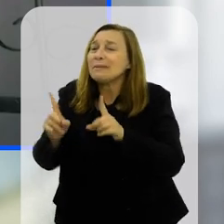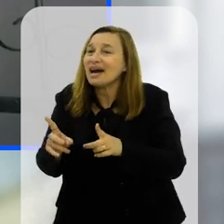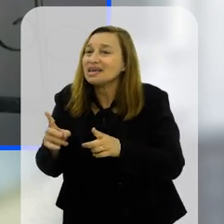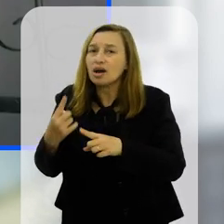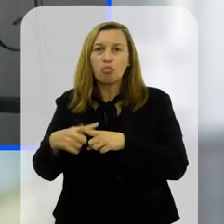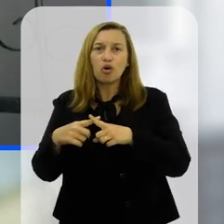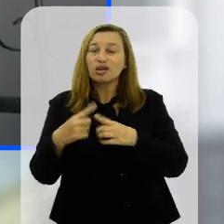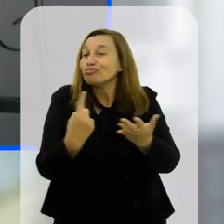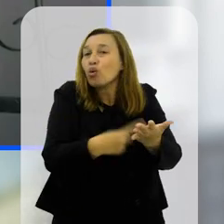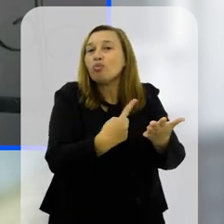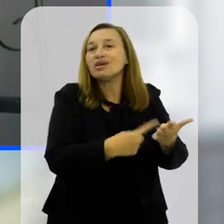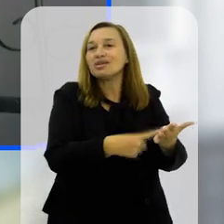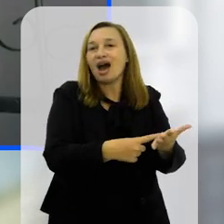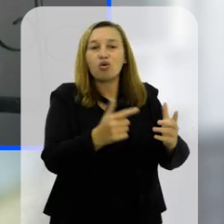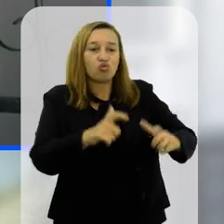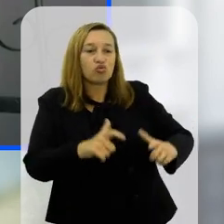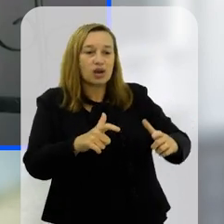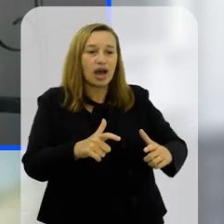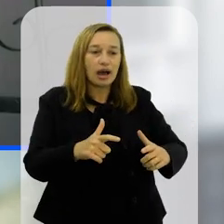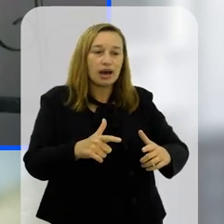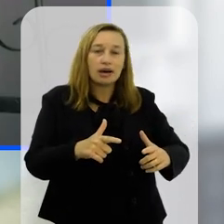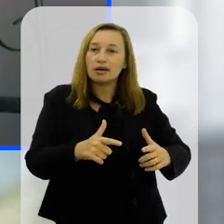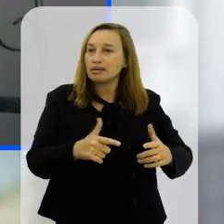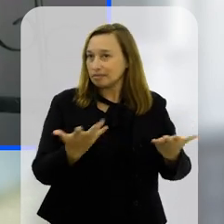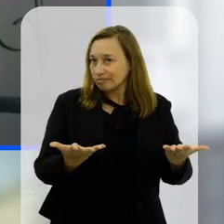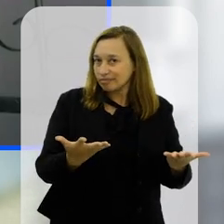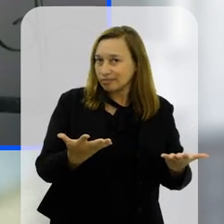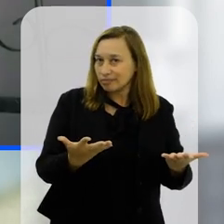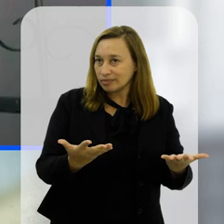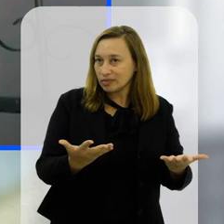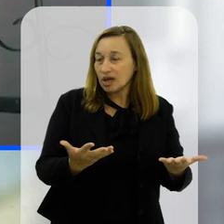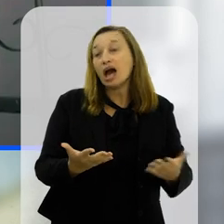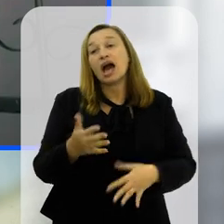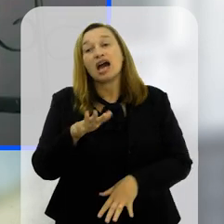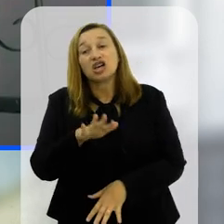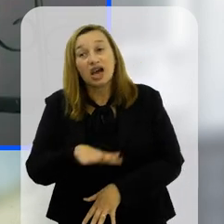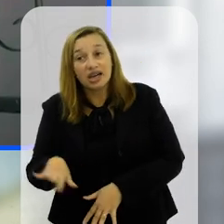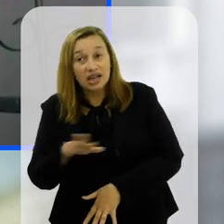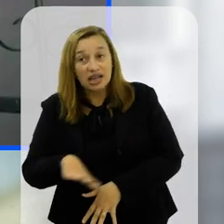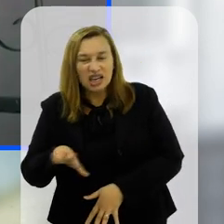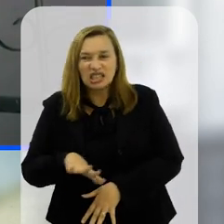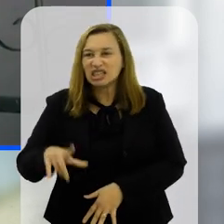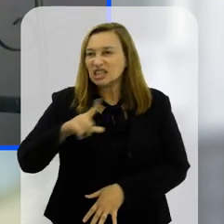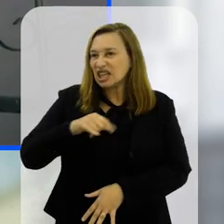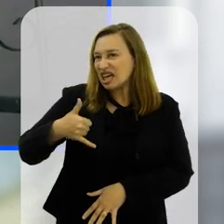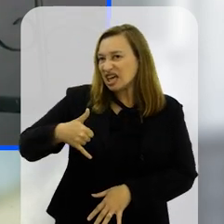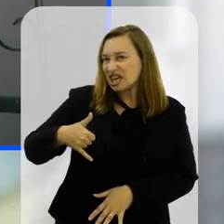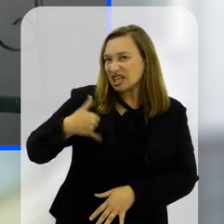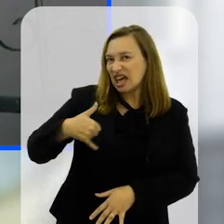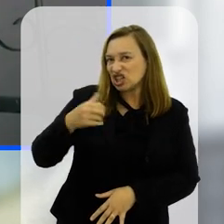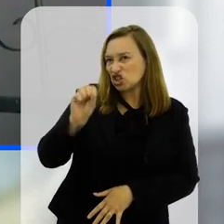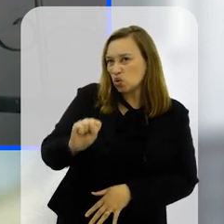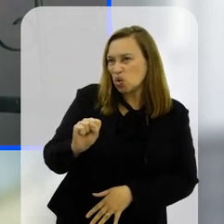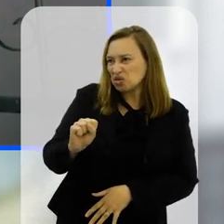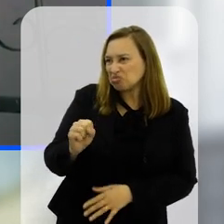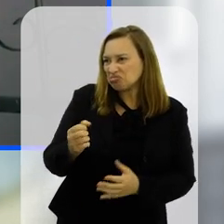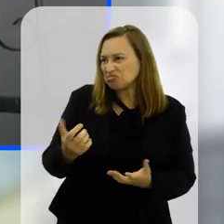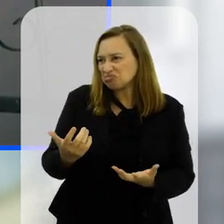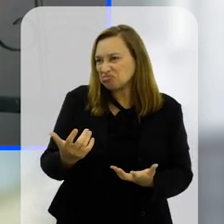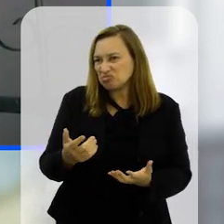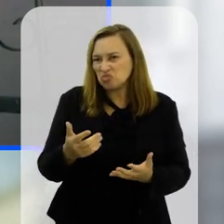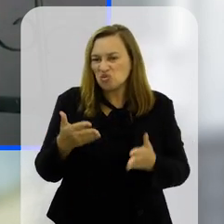por que não marcar um encontro, né? A menor, que tem oito ela já não faz tanta questão do celular assim